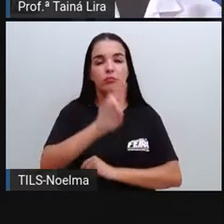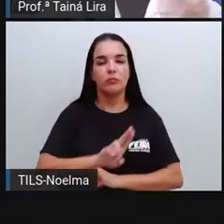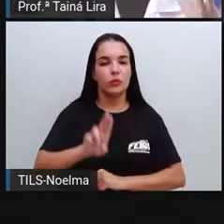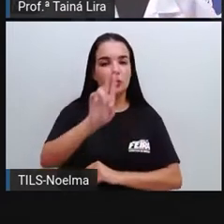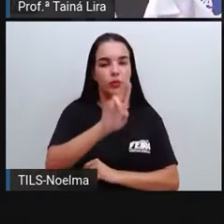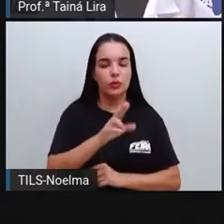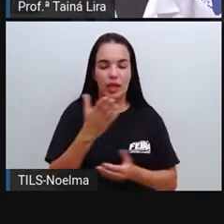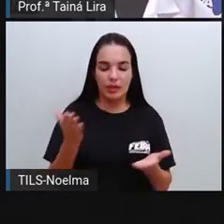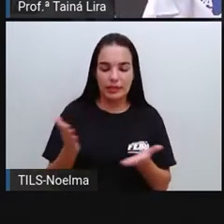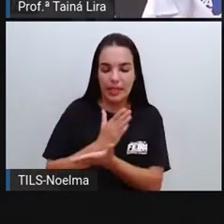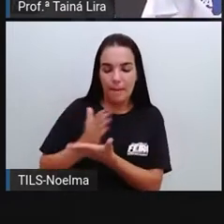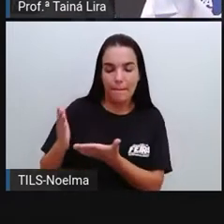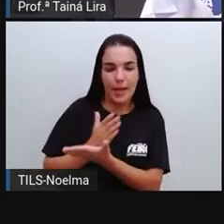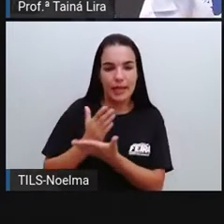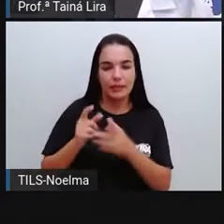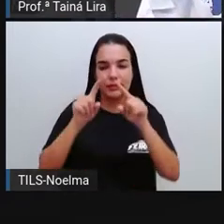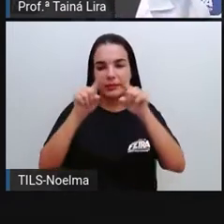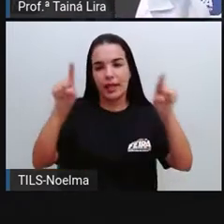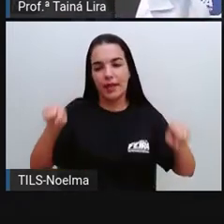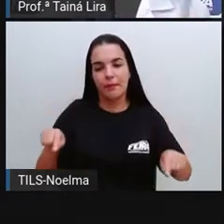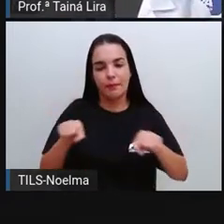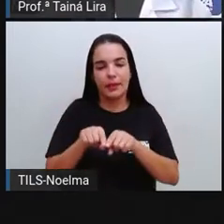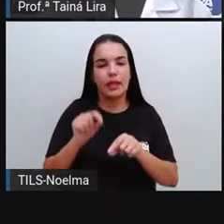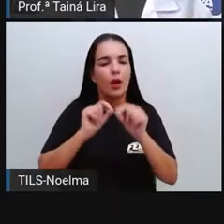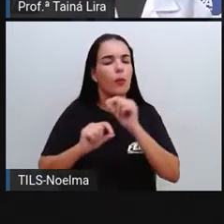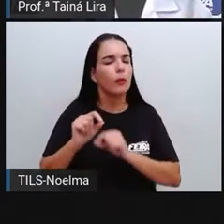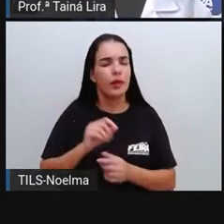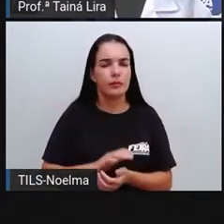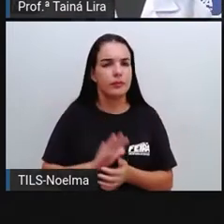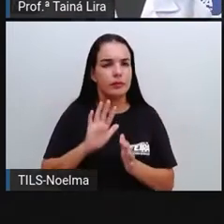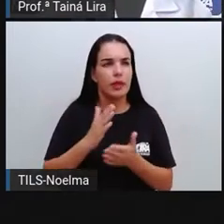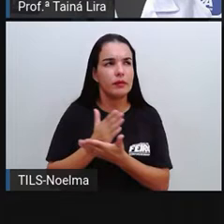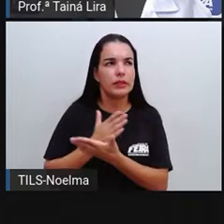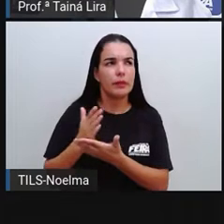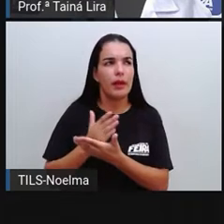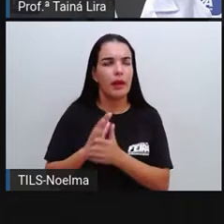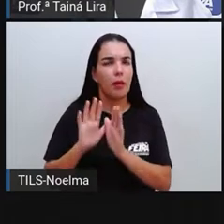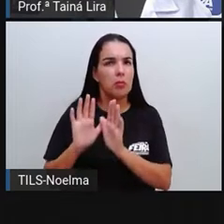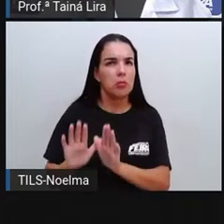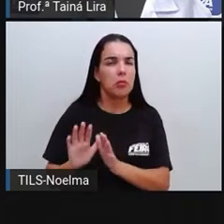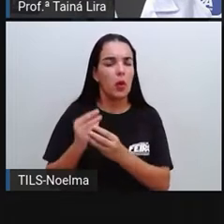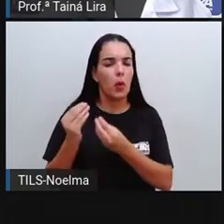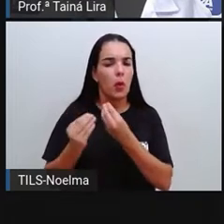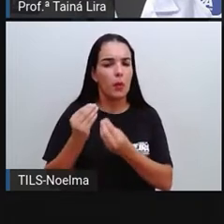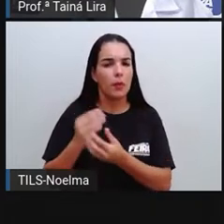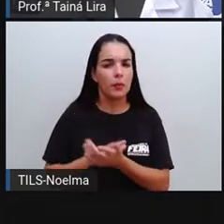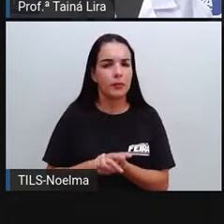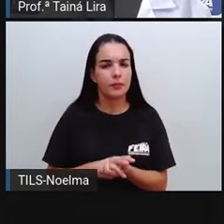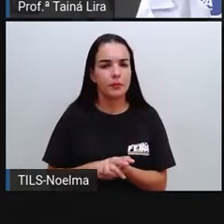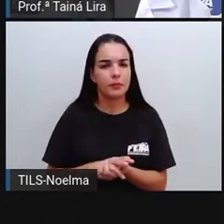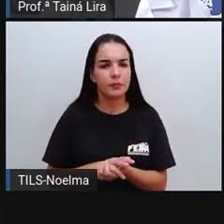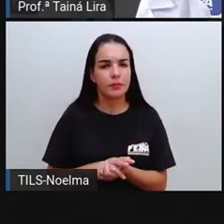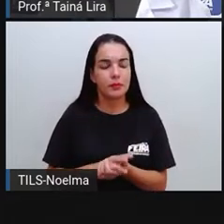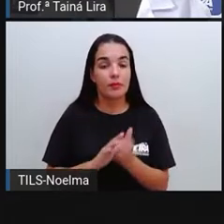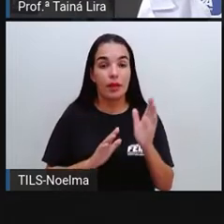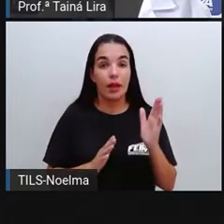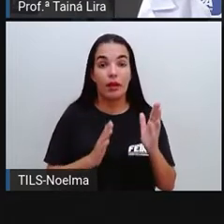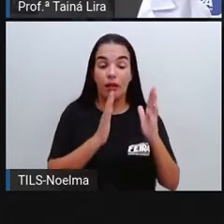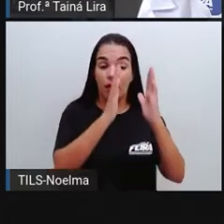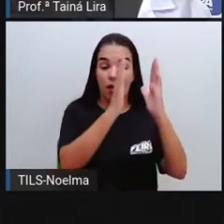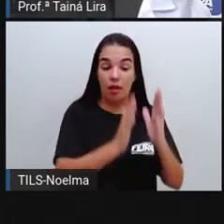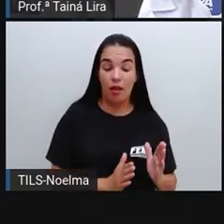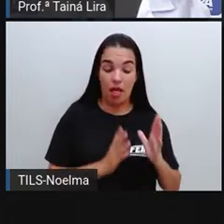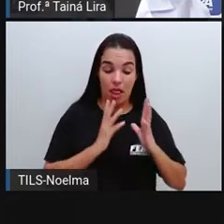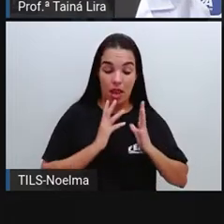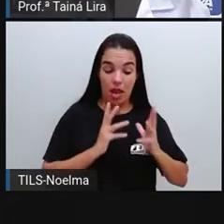então vamos separar aqui uma tabela, como é que a gente vai separar para esses produtos, ó, em produtos